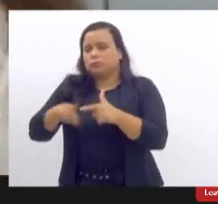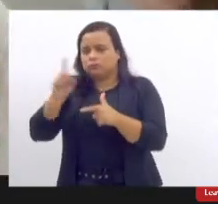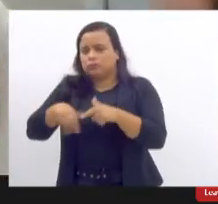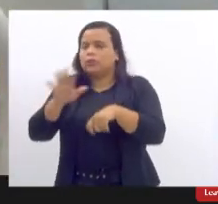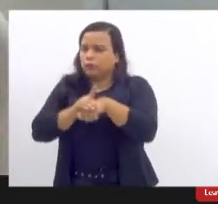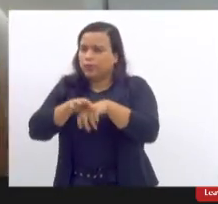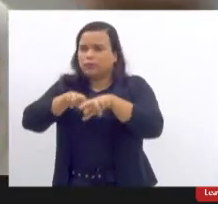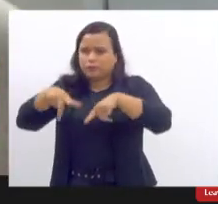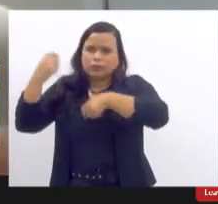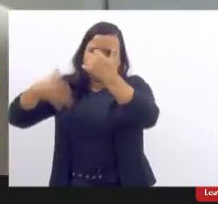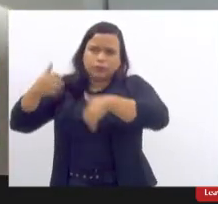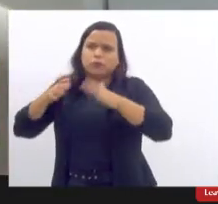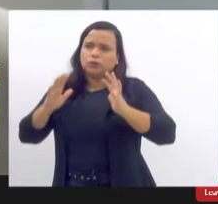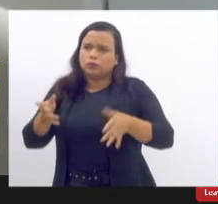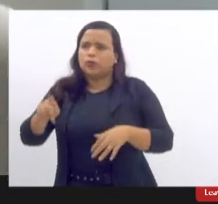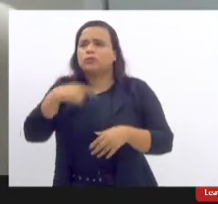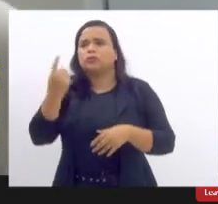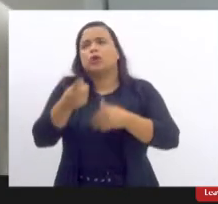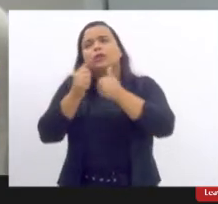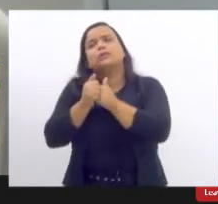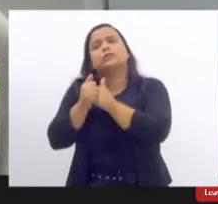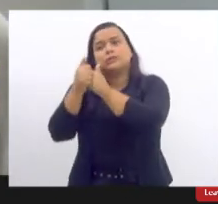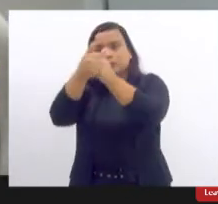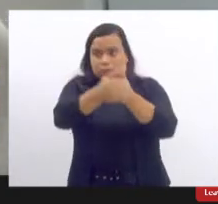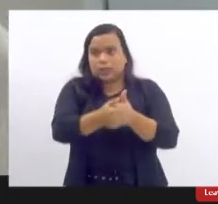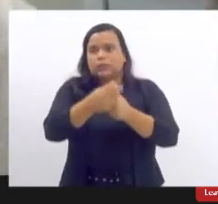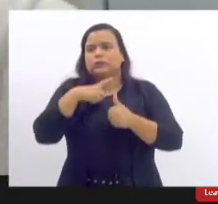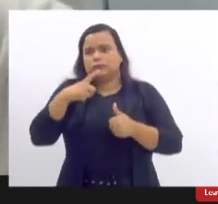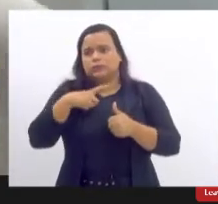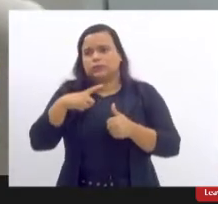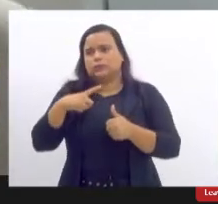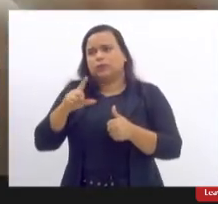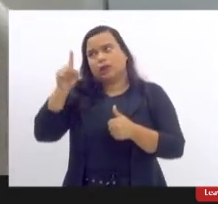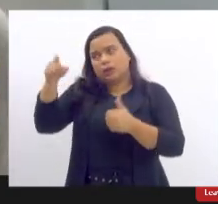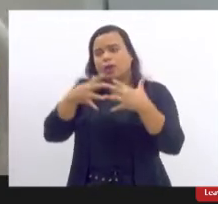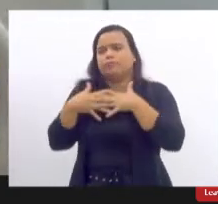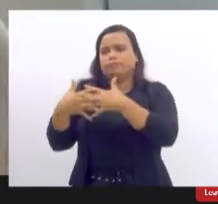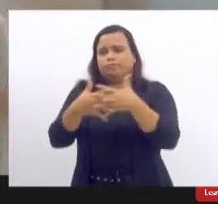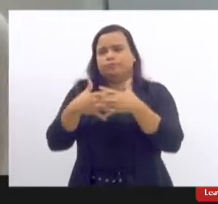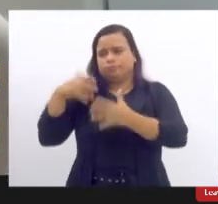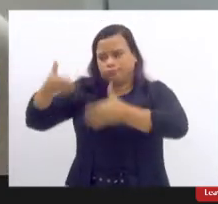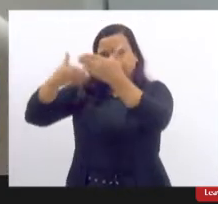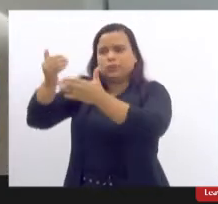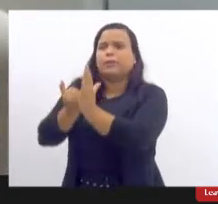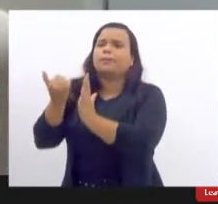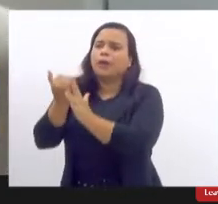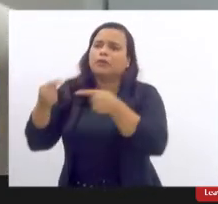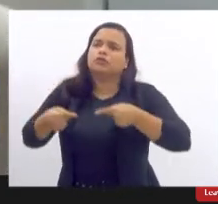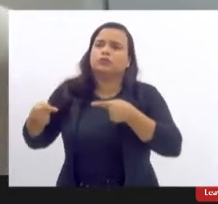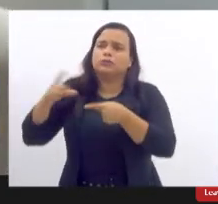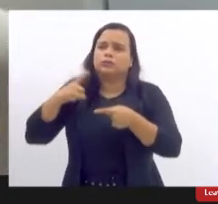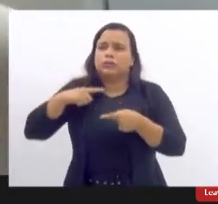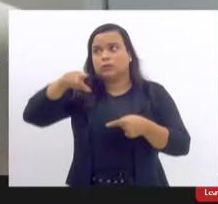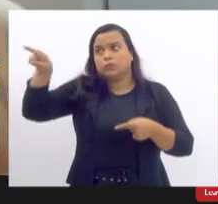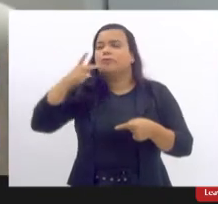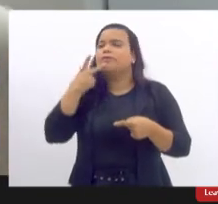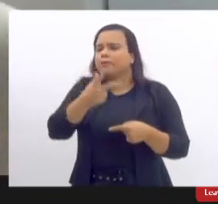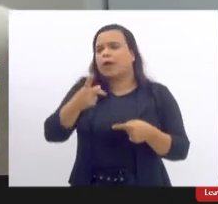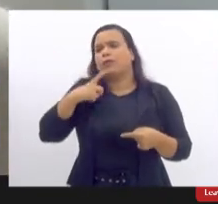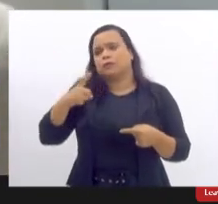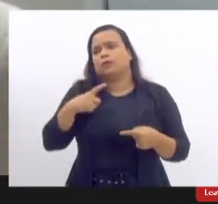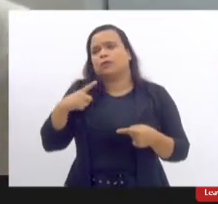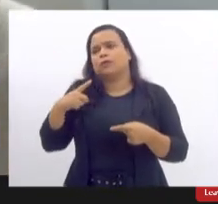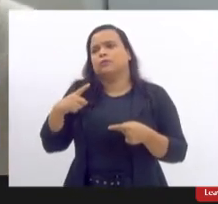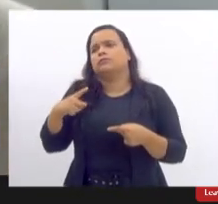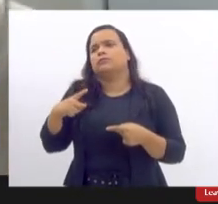aqui então a gente está seguindo algo que os próprios Estados Unidos que está mais avançado nessa discussão já está falando a própria agência